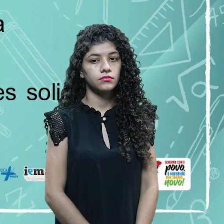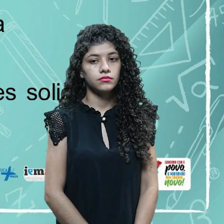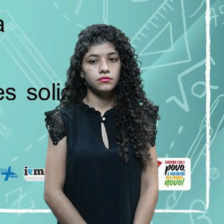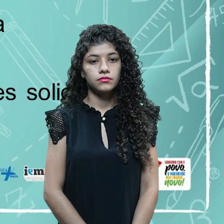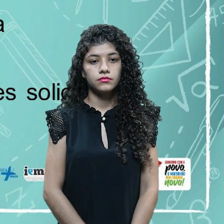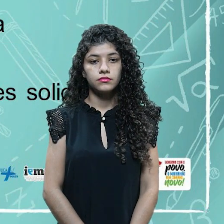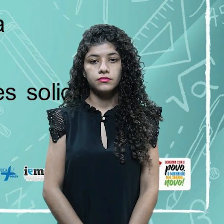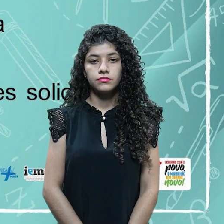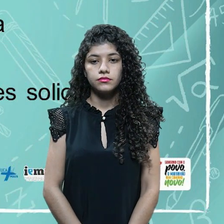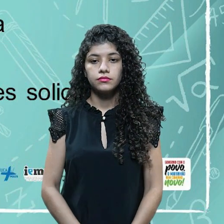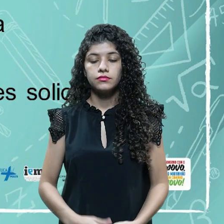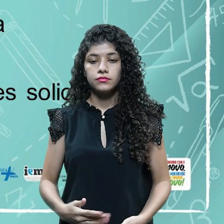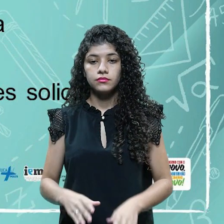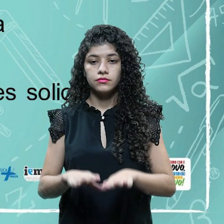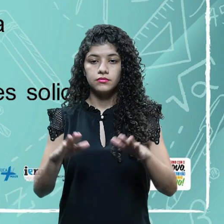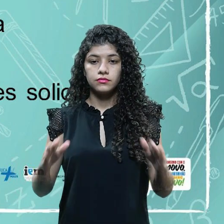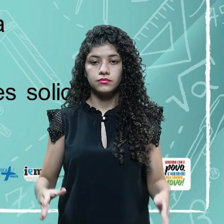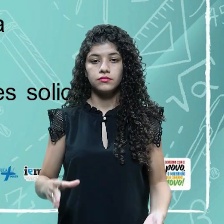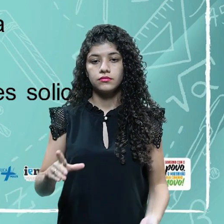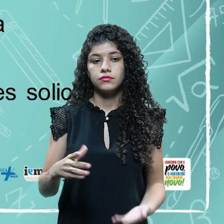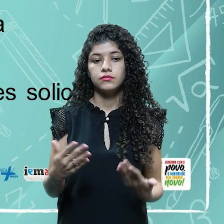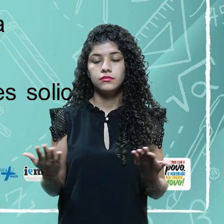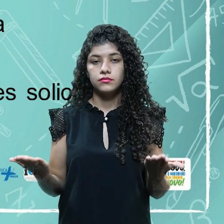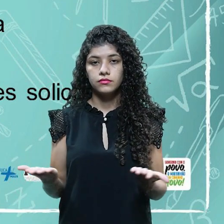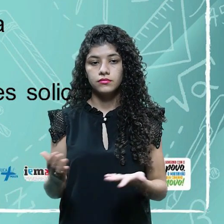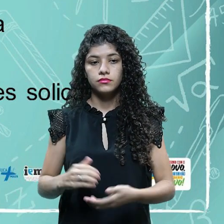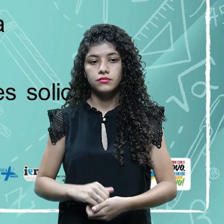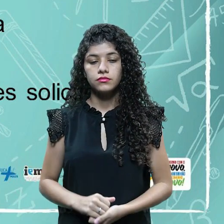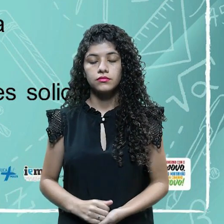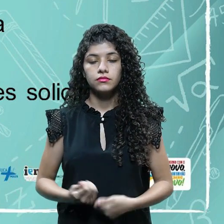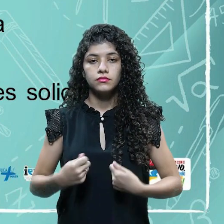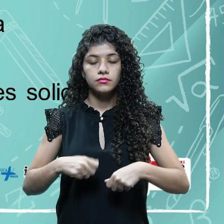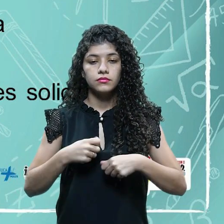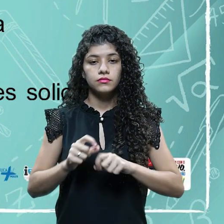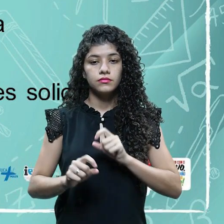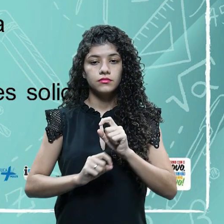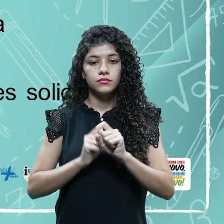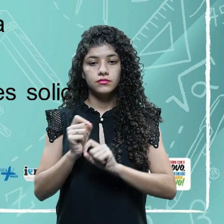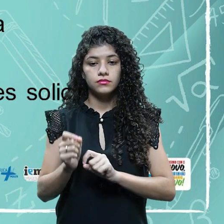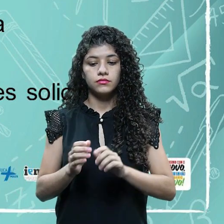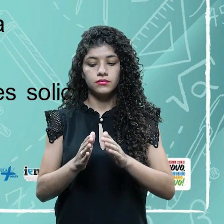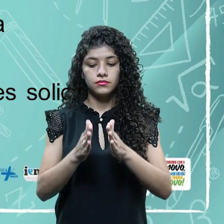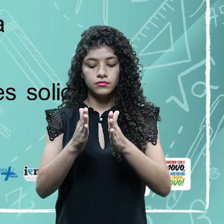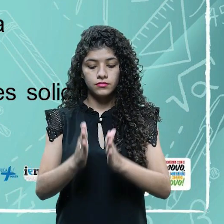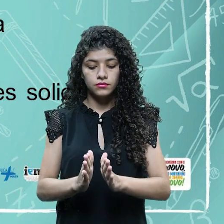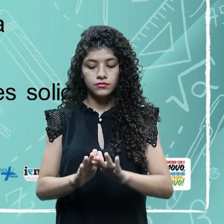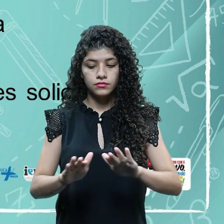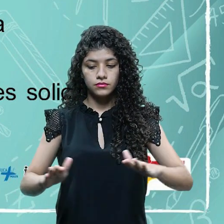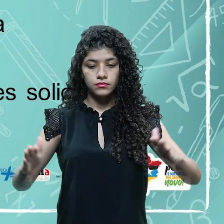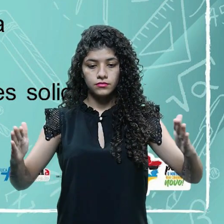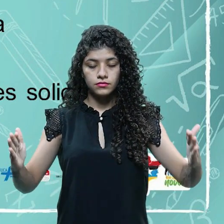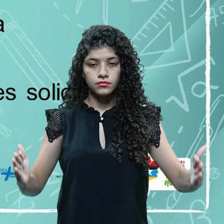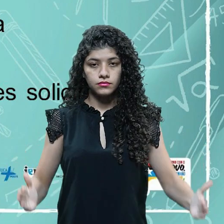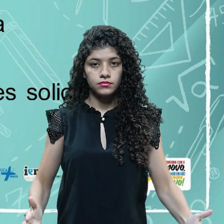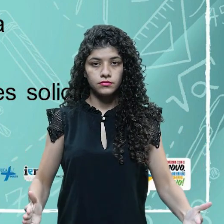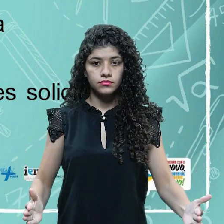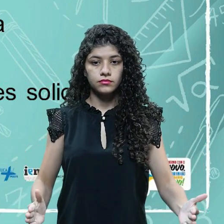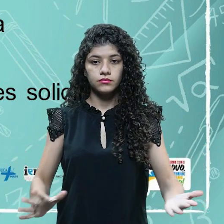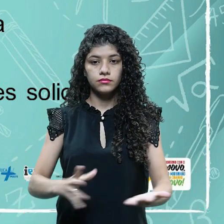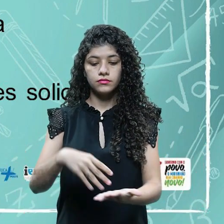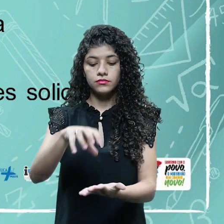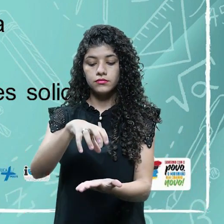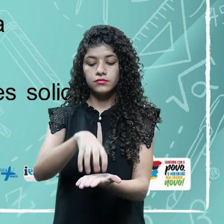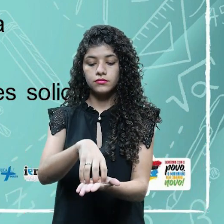diretiva ou mesa de autoridades, ela deve ficar no centro do palco, como eu já falei. É importante que